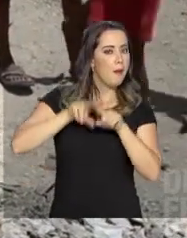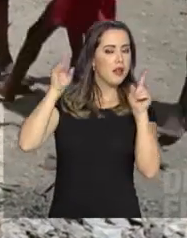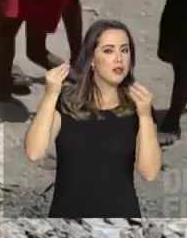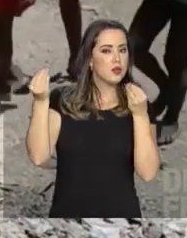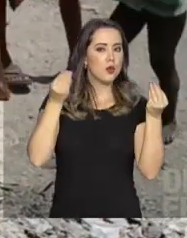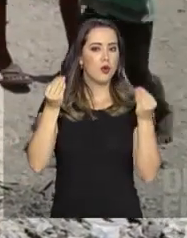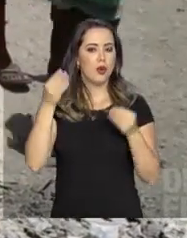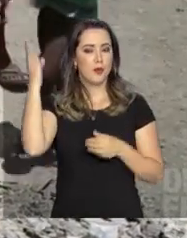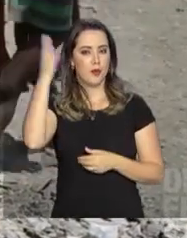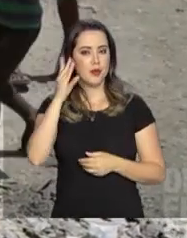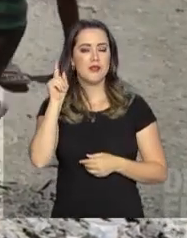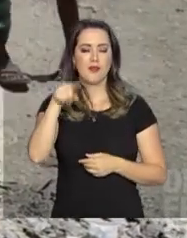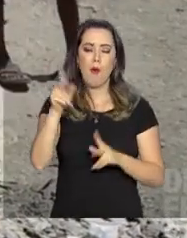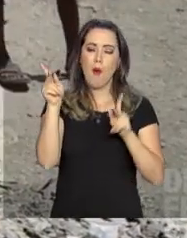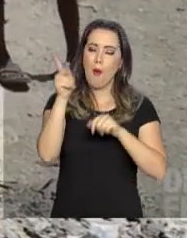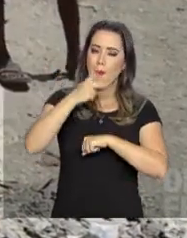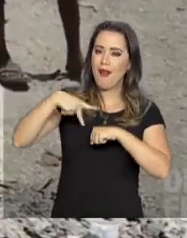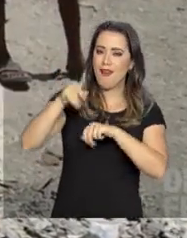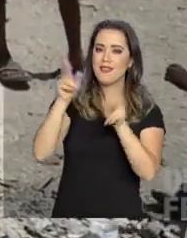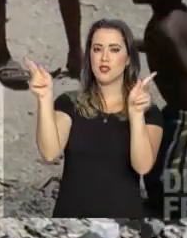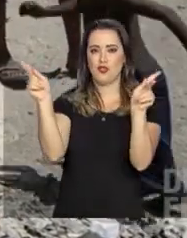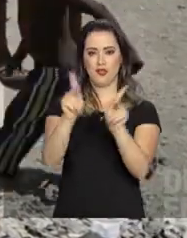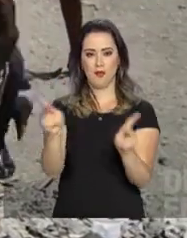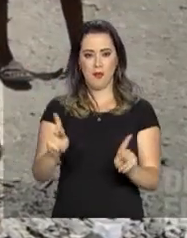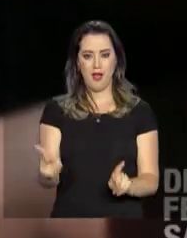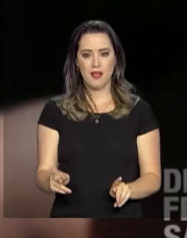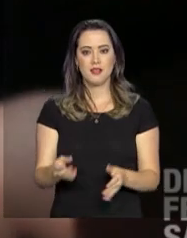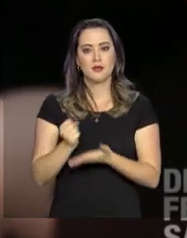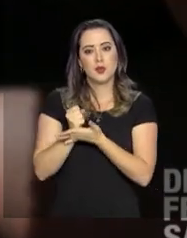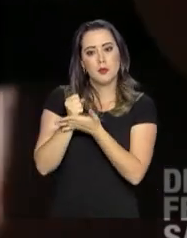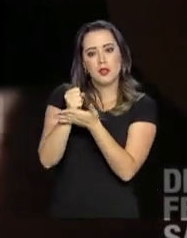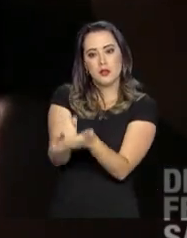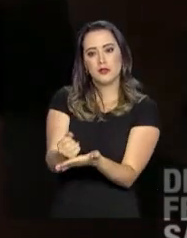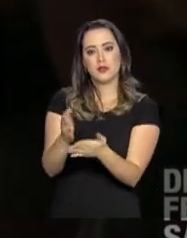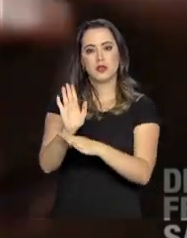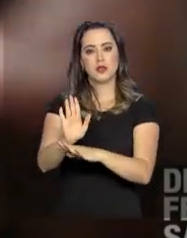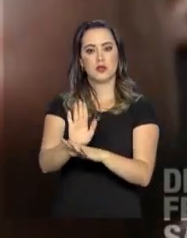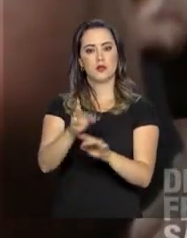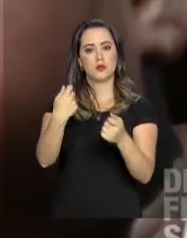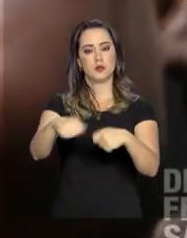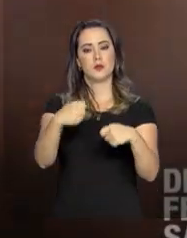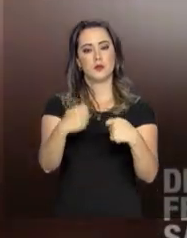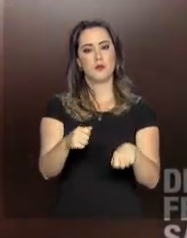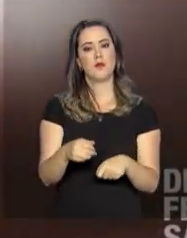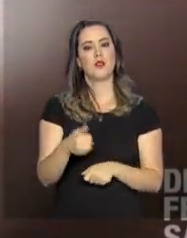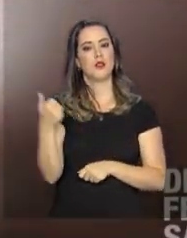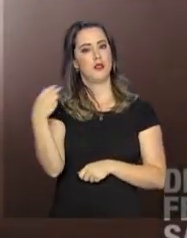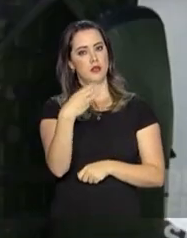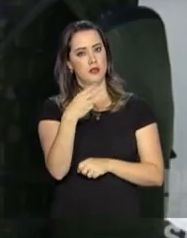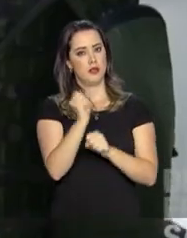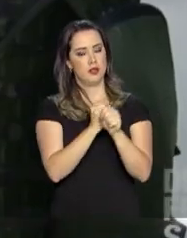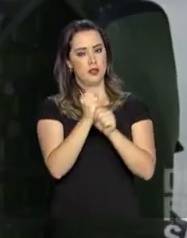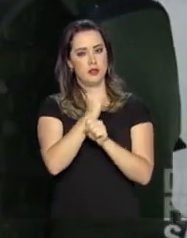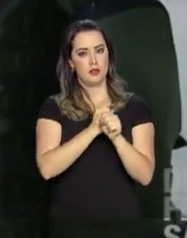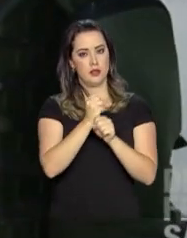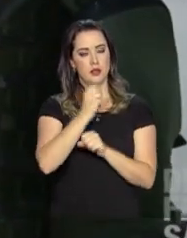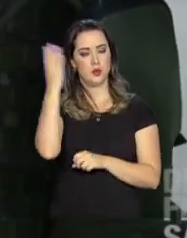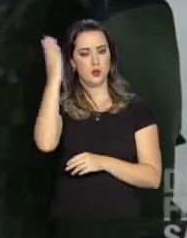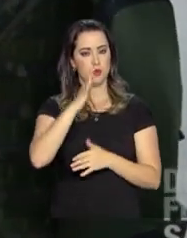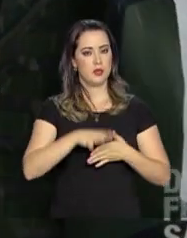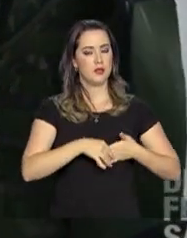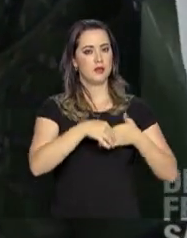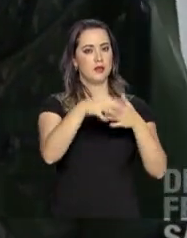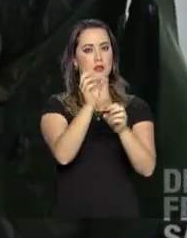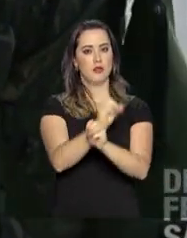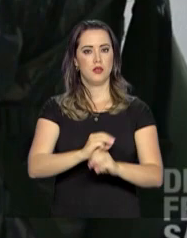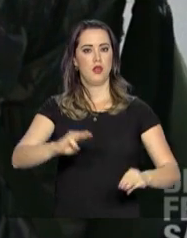Brasil é uma nação de paz, também se dedicam a levar ajuda a quem precisa. Por 13 anos, o Brasil liderou a missão das